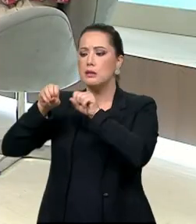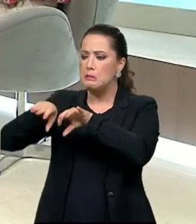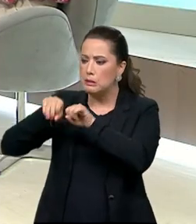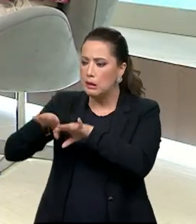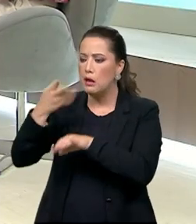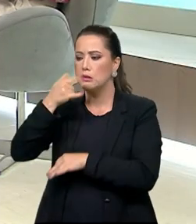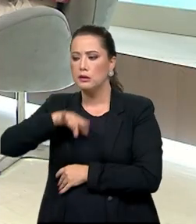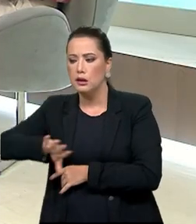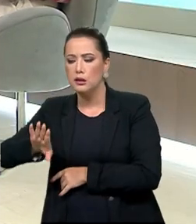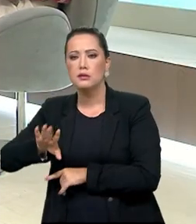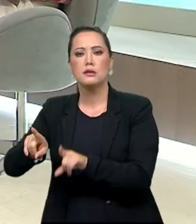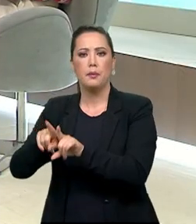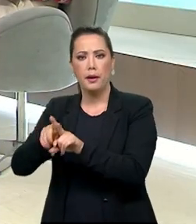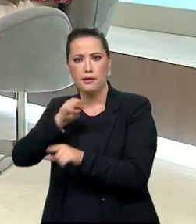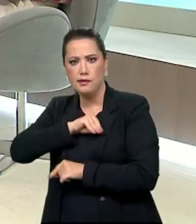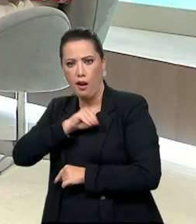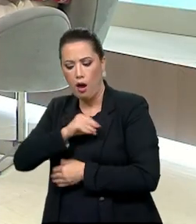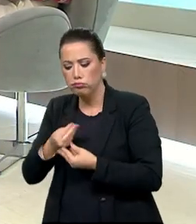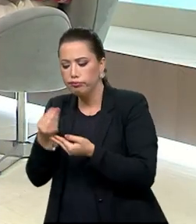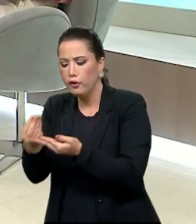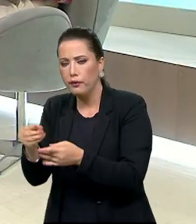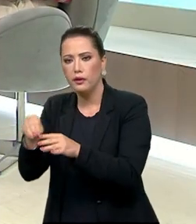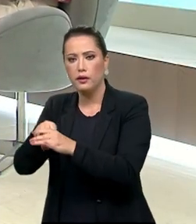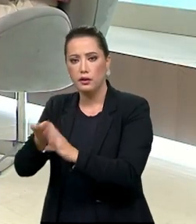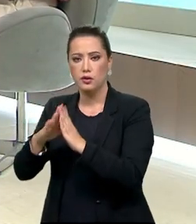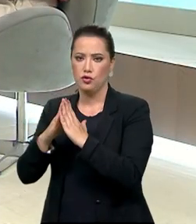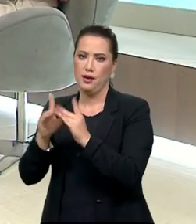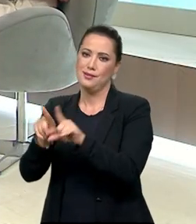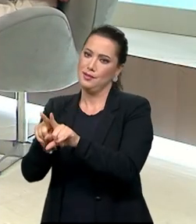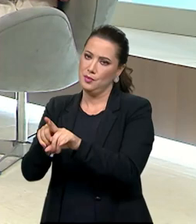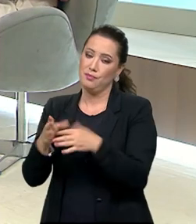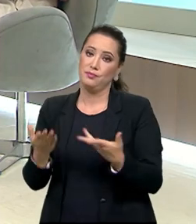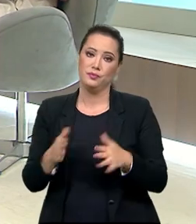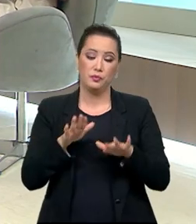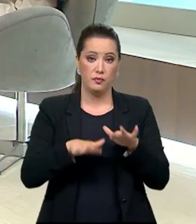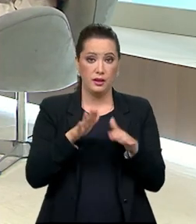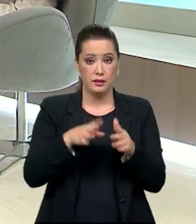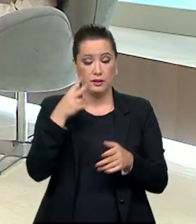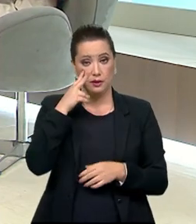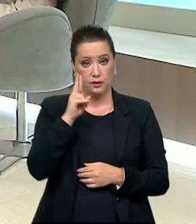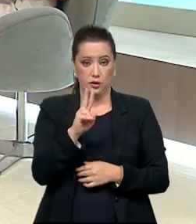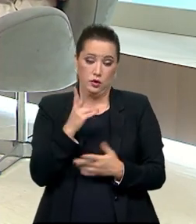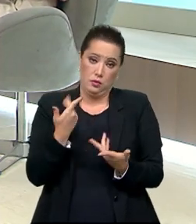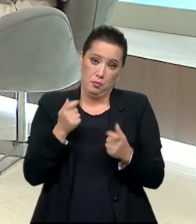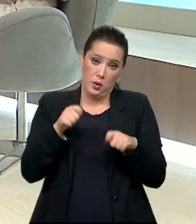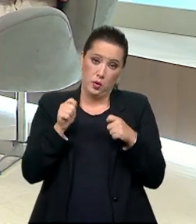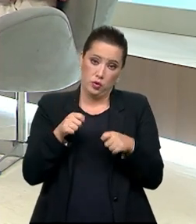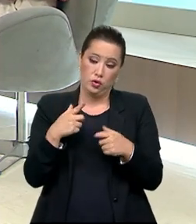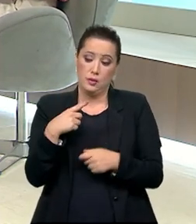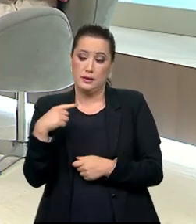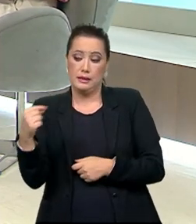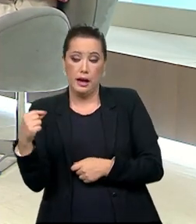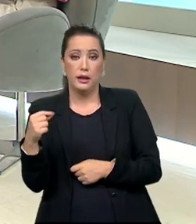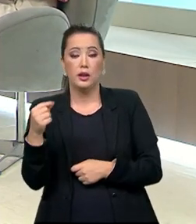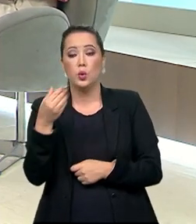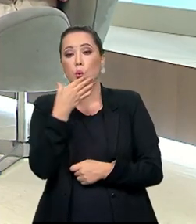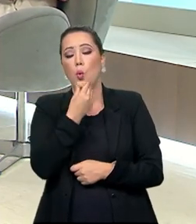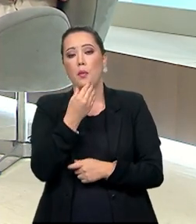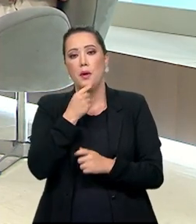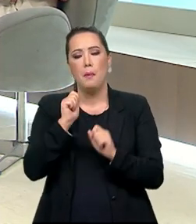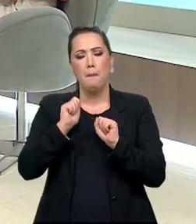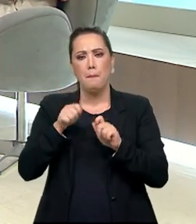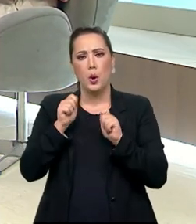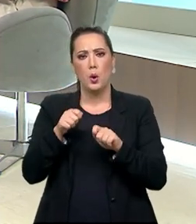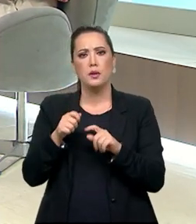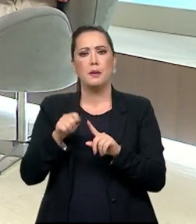coprovedor. Agora, se o ambiente laboral não der esse suporte, até, por exemplo, por uma licença parental, que o homem possa acompanhar os